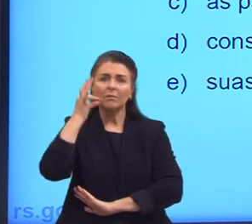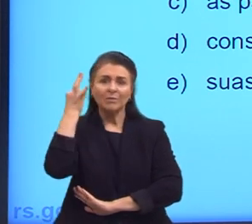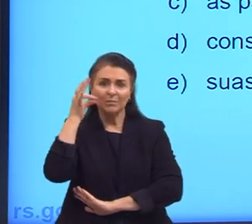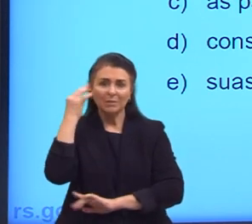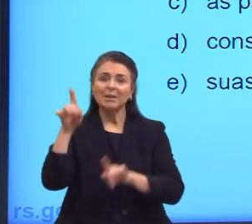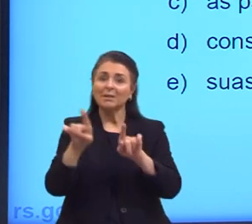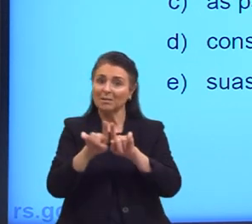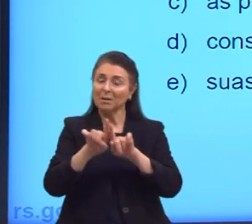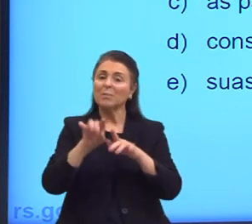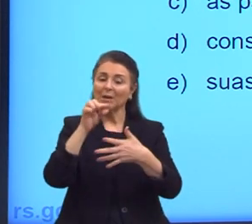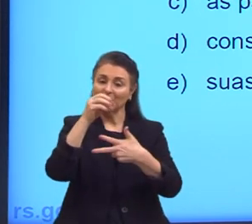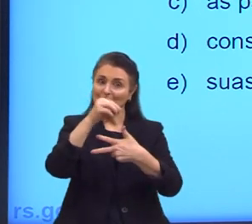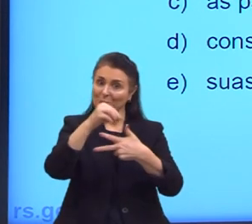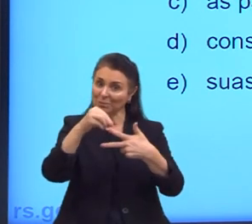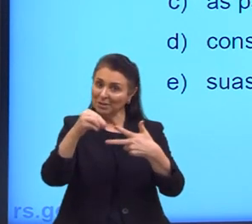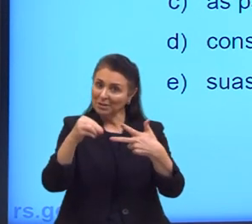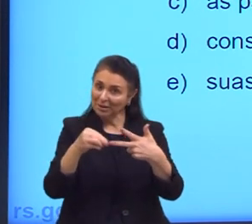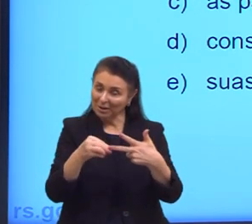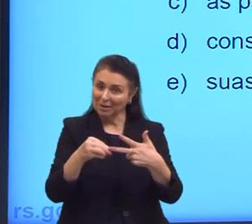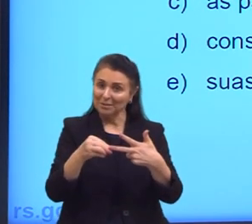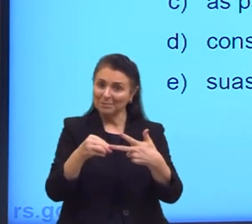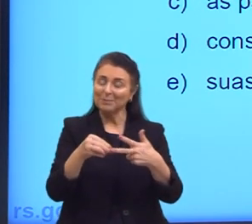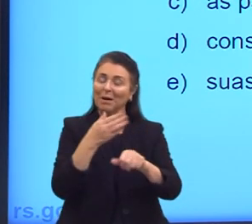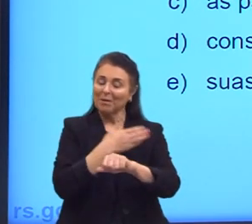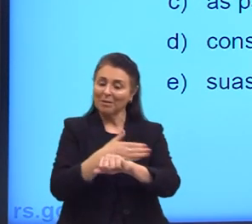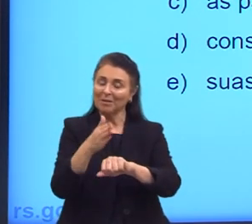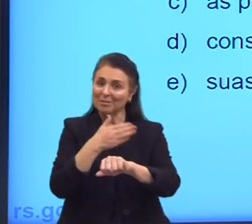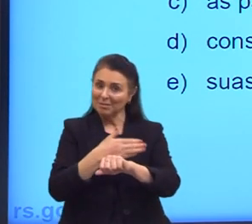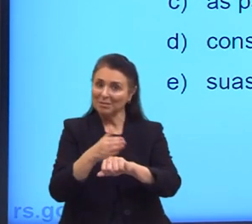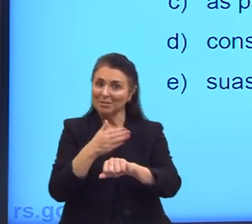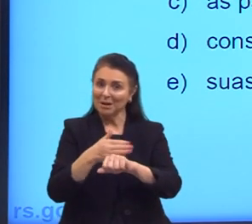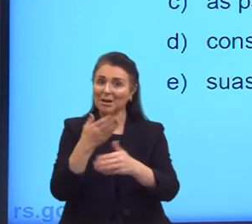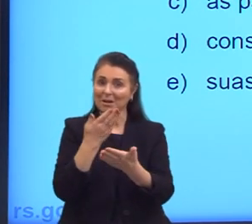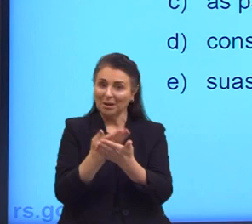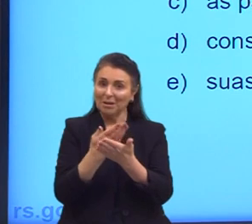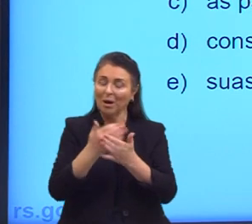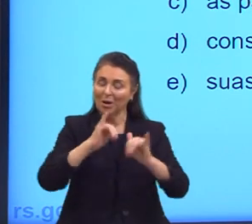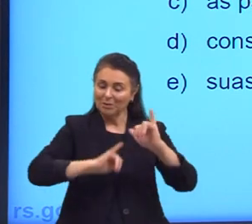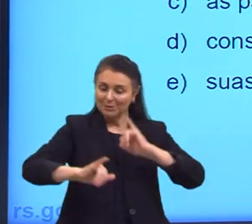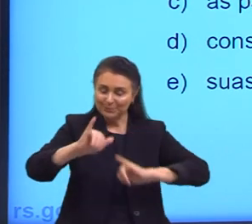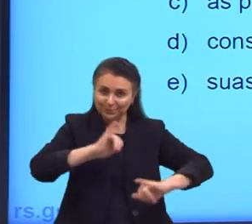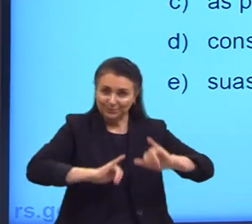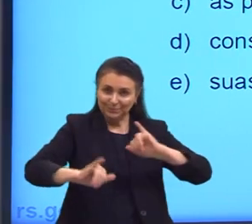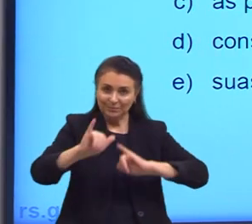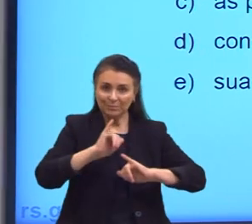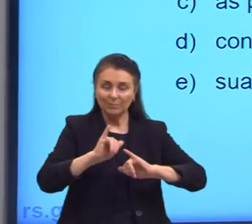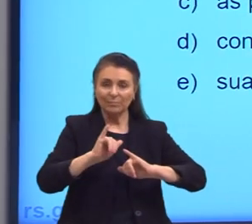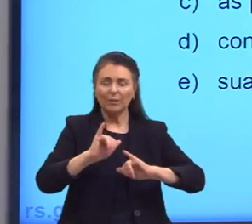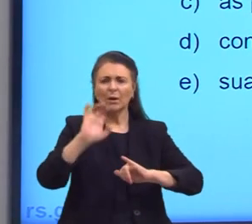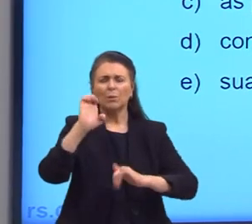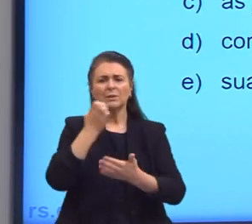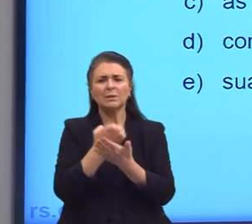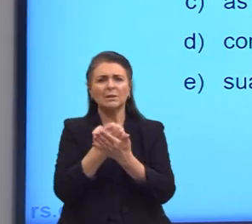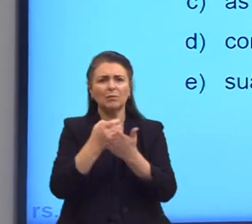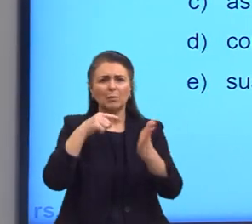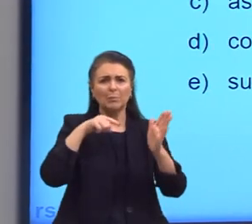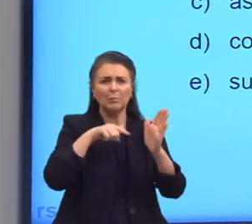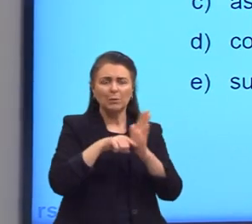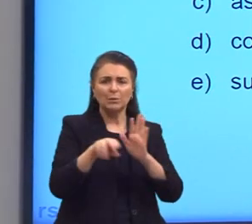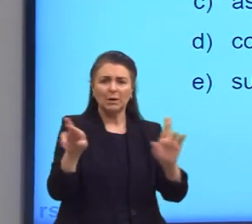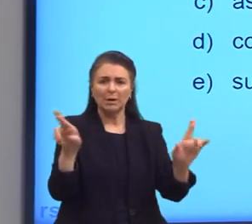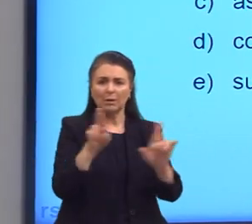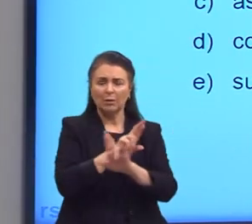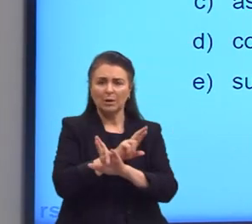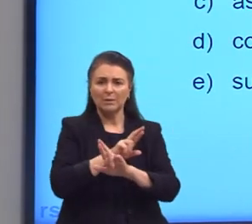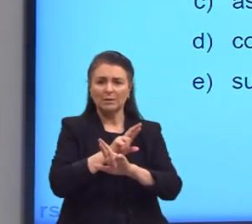Enem, para a gente não perder o costume de exercitar o nosso conteúdo. Esse exercício pergunta em relação às